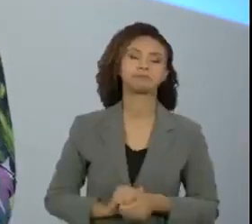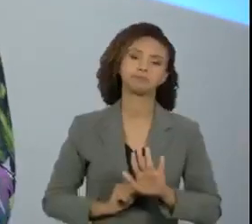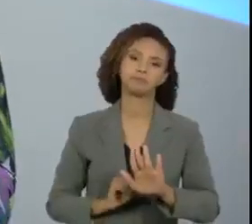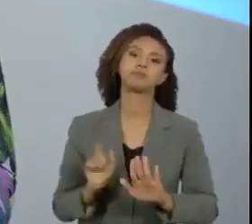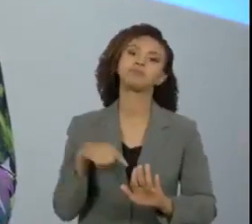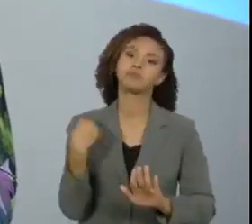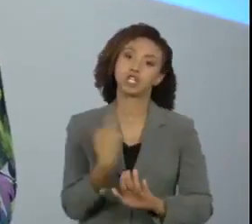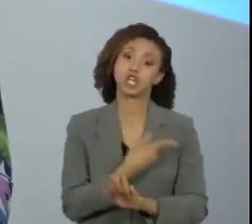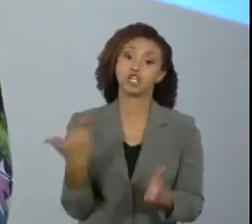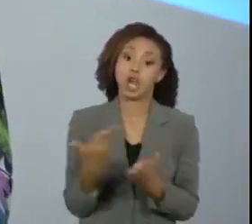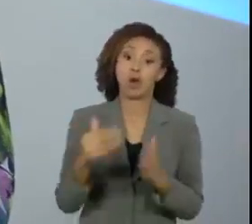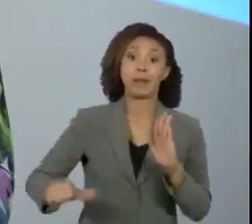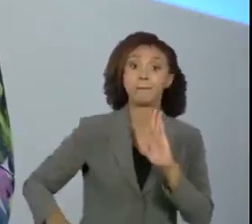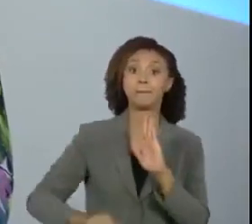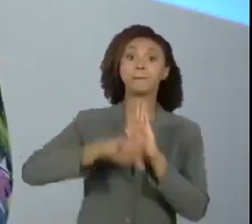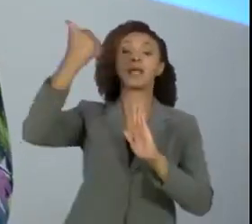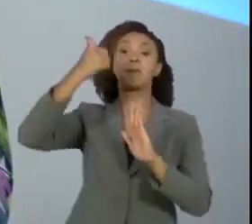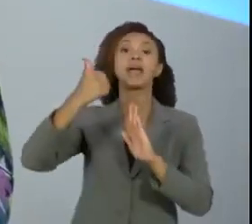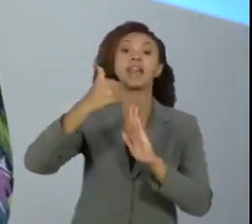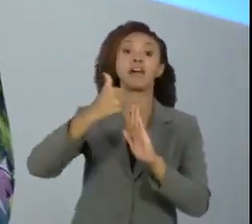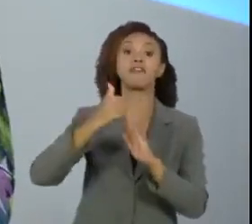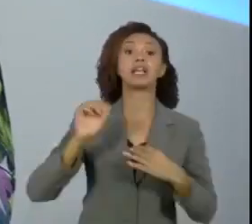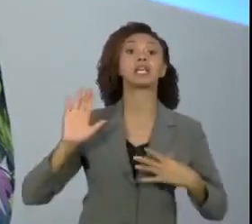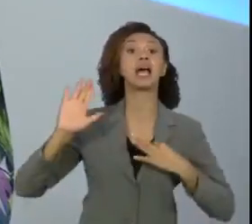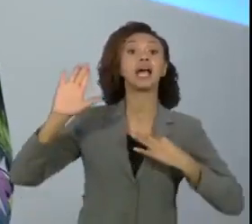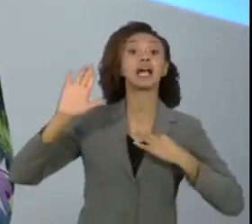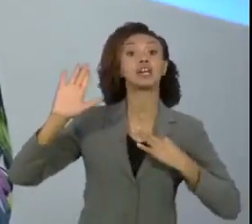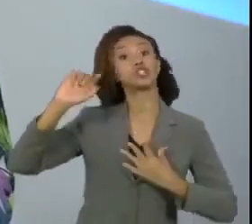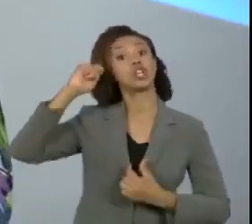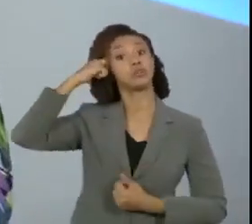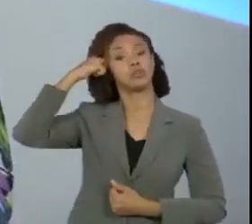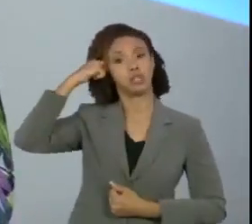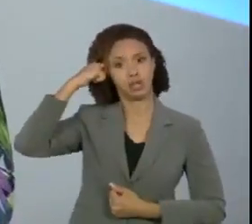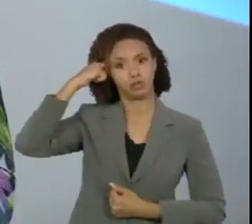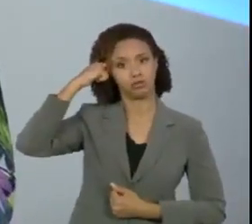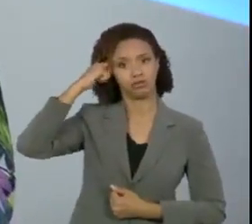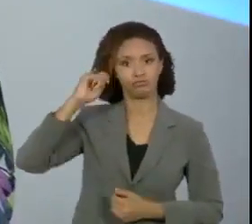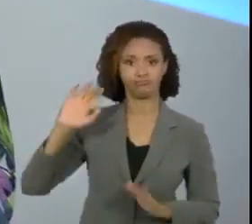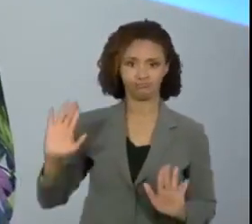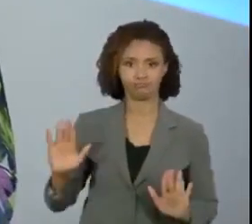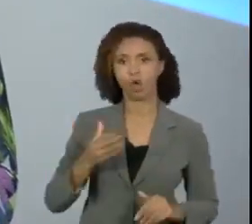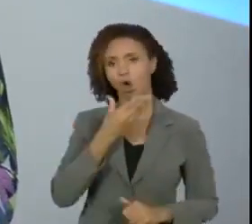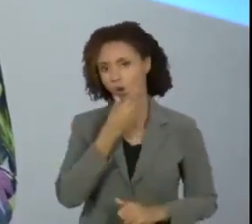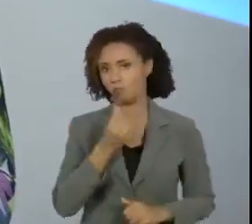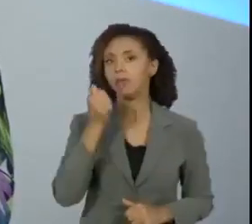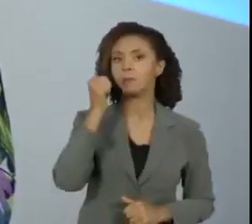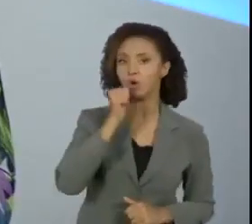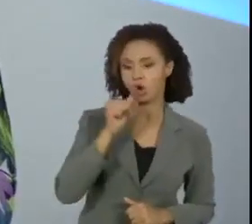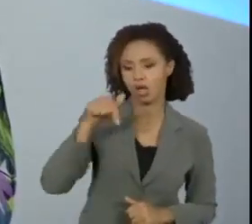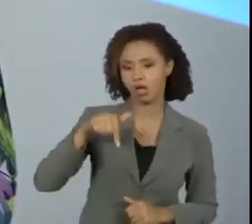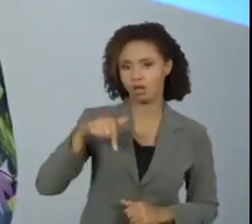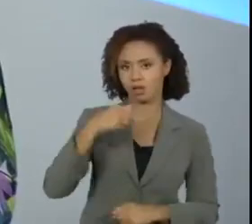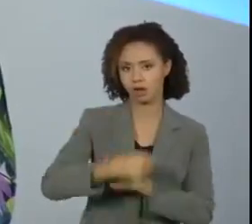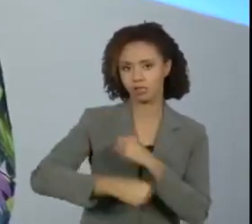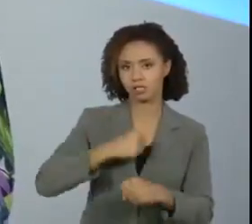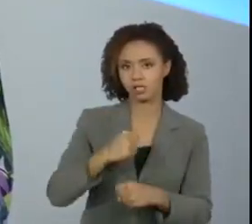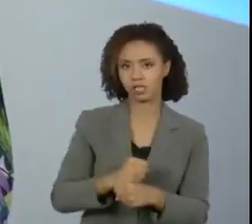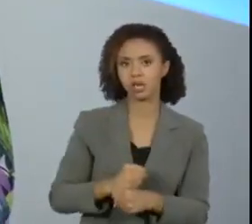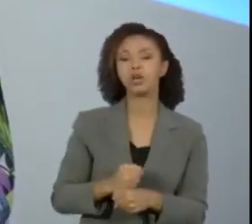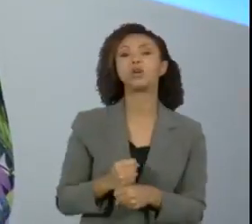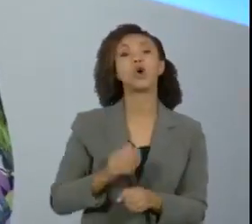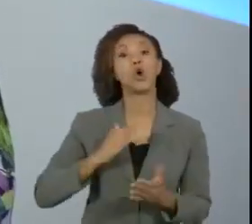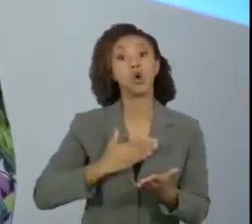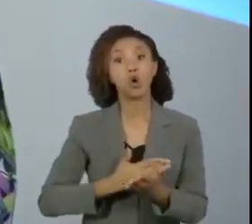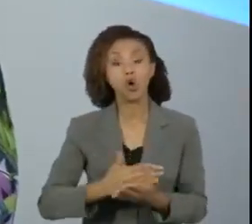candidatos negros que se autodeclaram negros como candidatos e candidatas nessas eleições. A gente tem um número